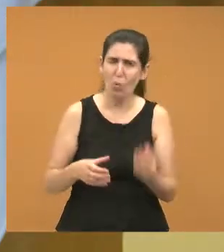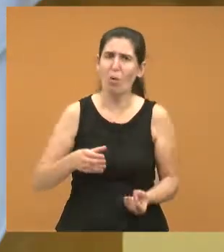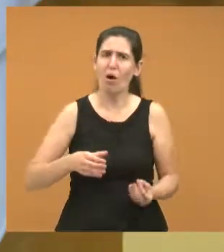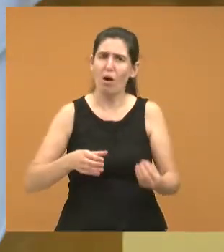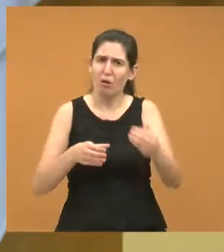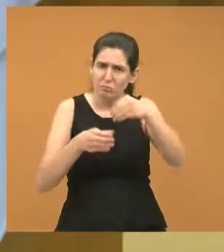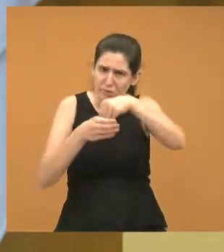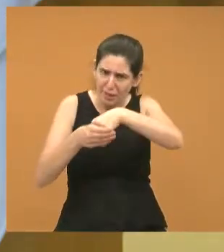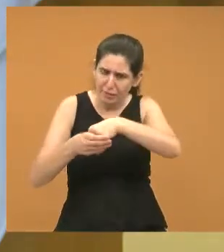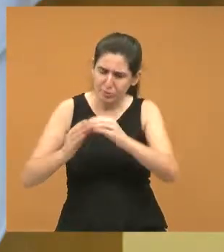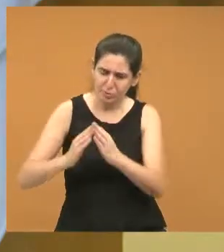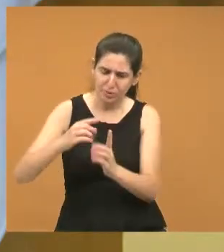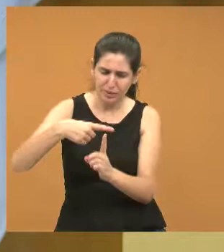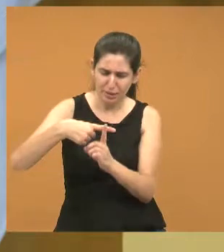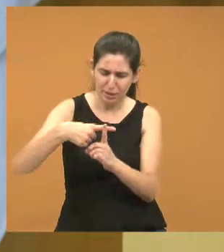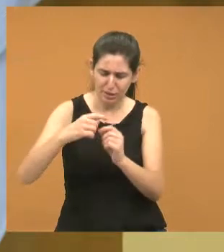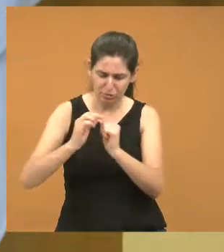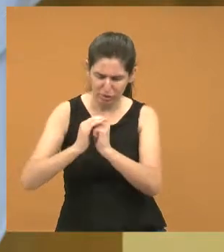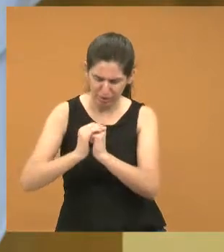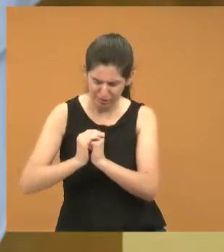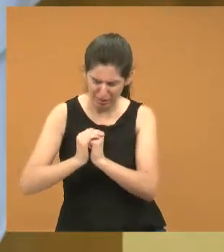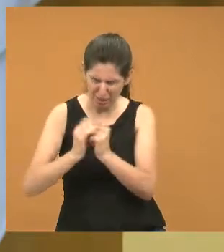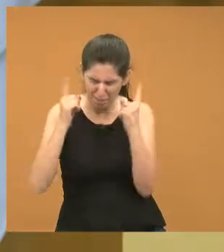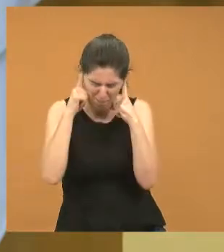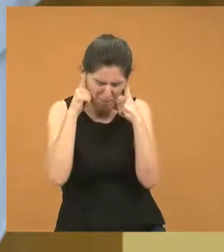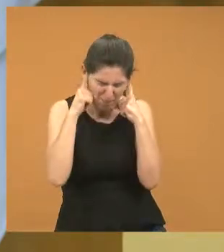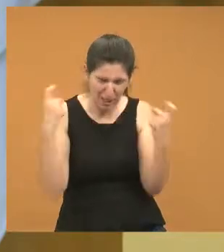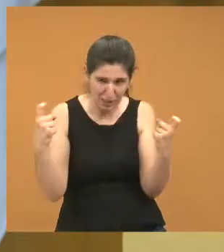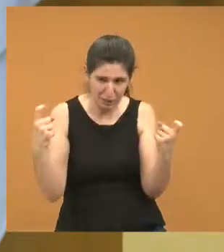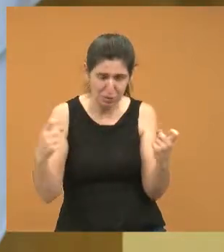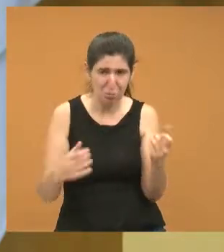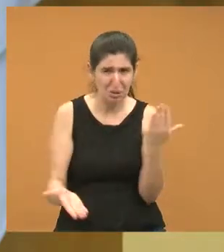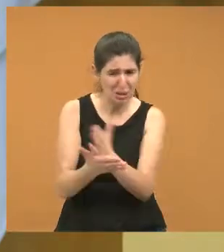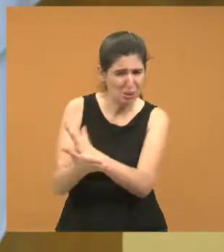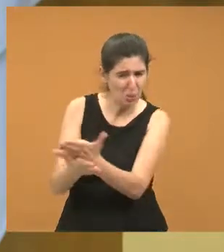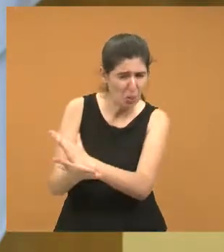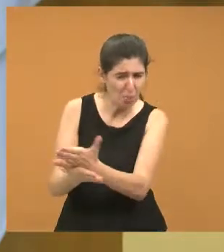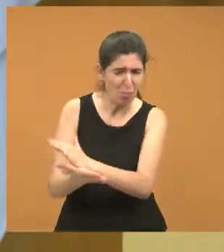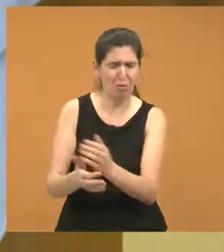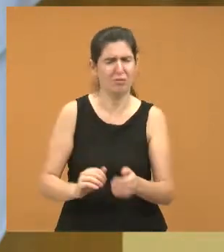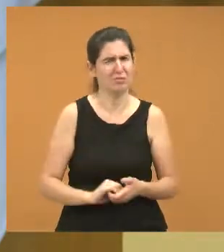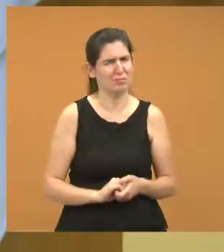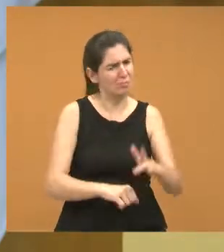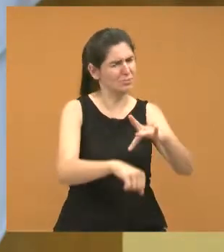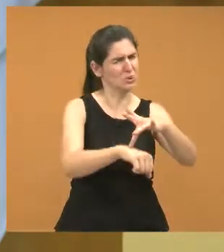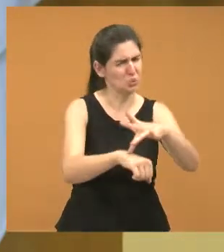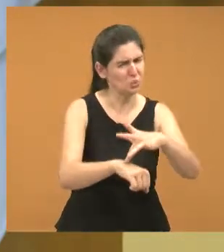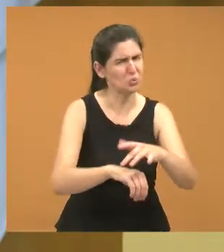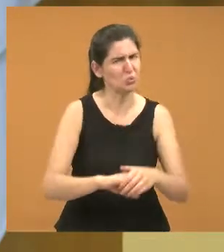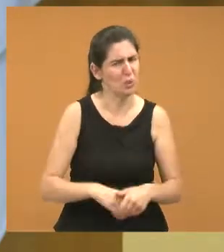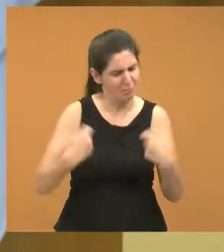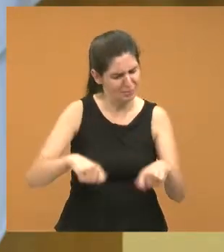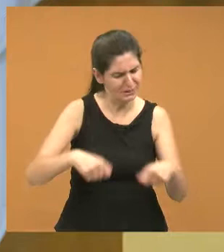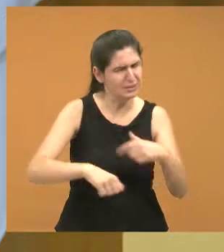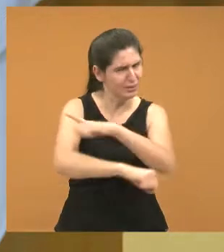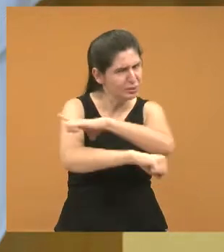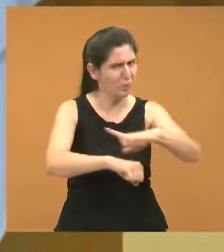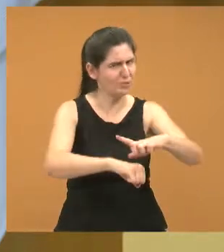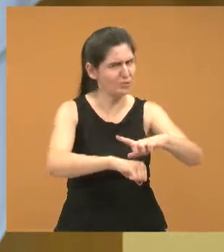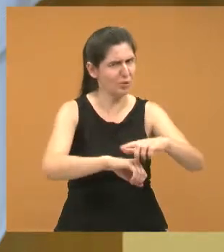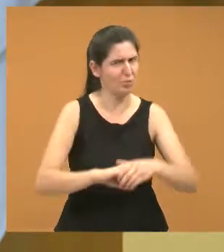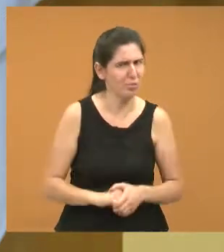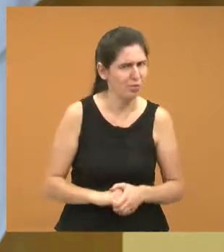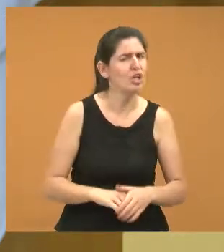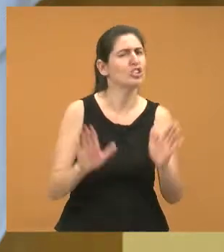sua missa com dignidade. Inclusive não pode nem passar a homilia para os fiéis, por causa desse vandalismo. Então um